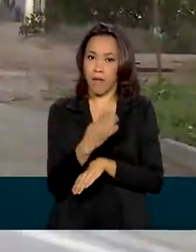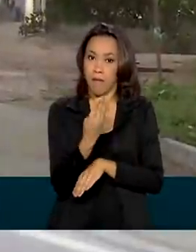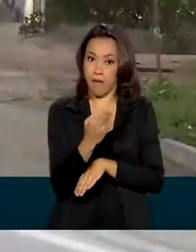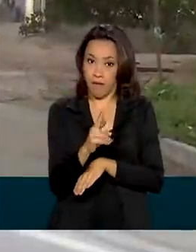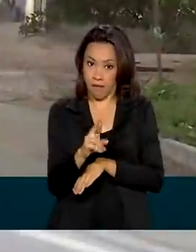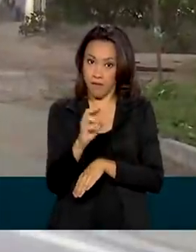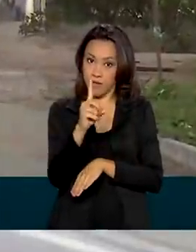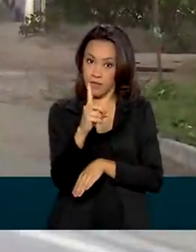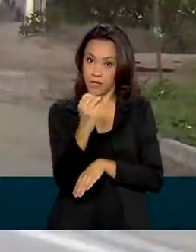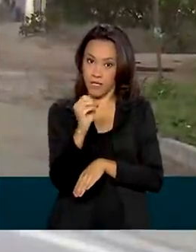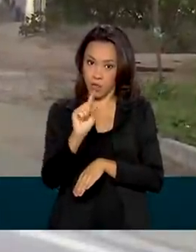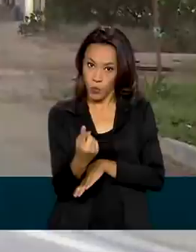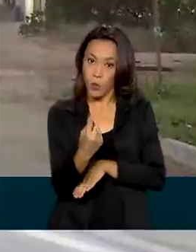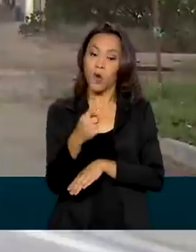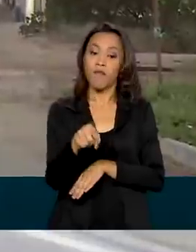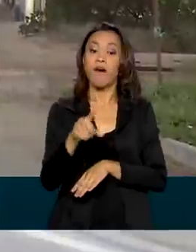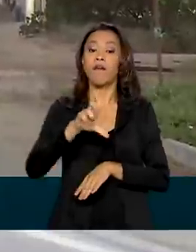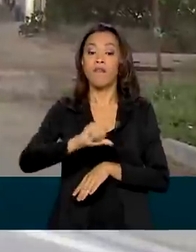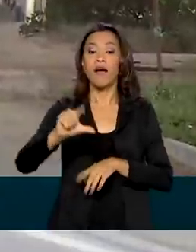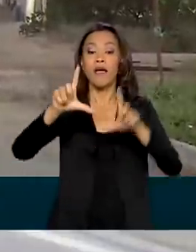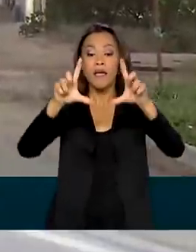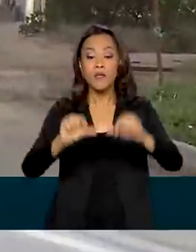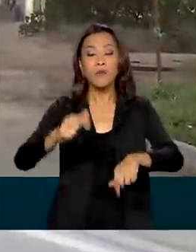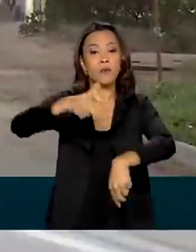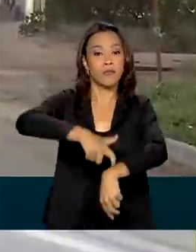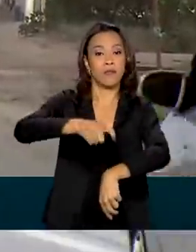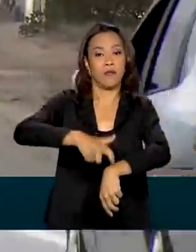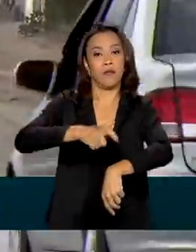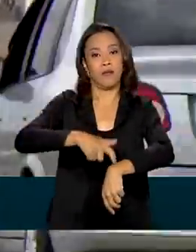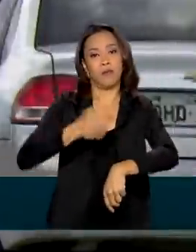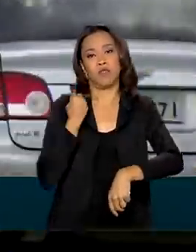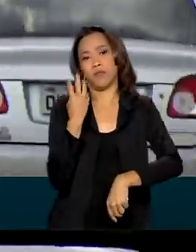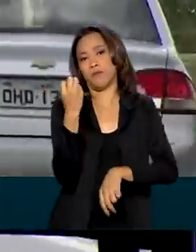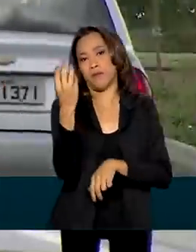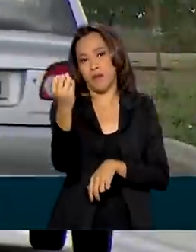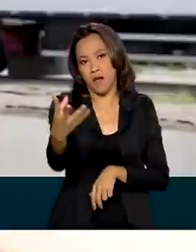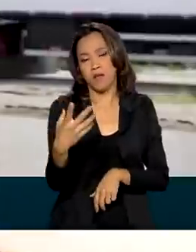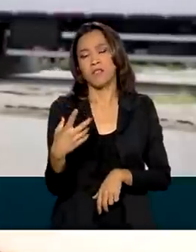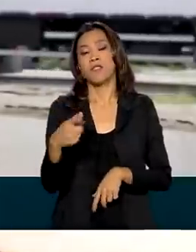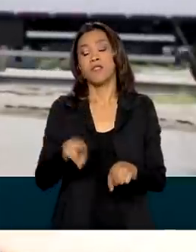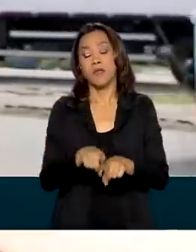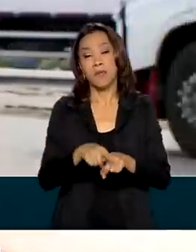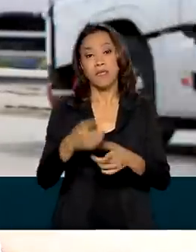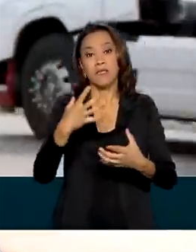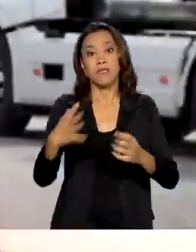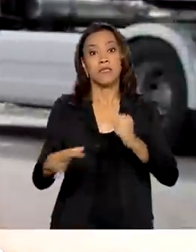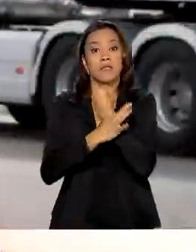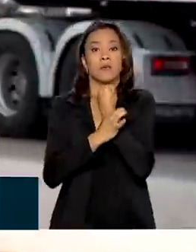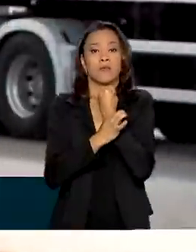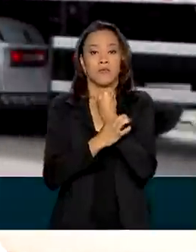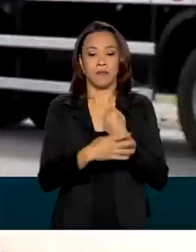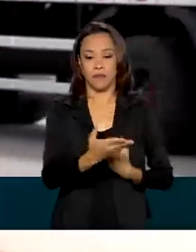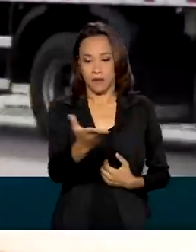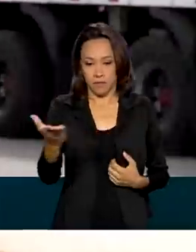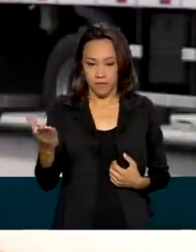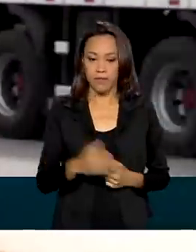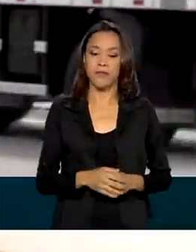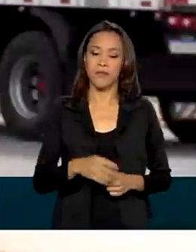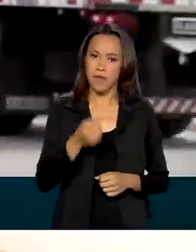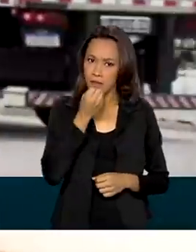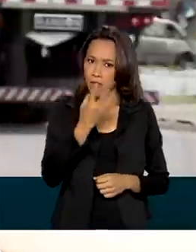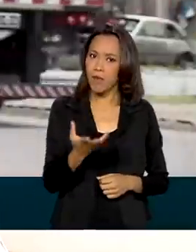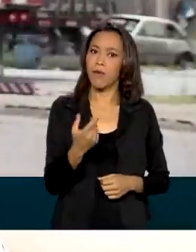nova ponte vai reduzir o tempo de viagem e dar mais segurança aos motoristas. E na duplicação fica melhor, né? Fluir até